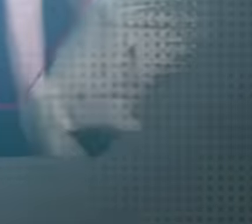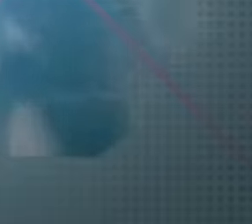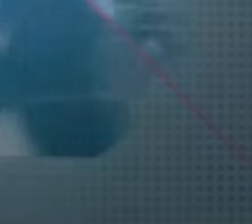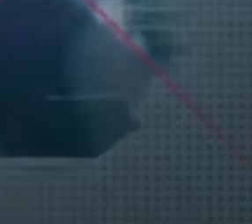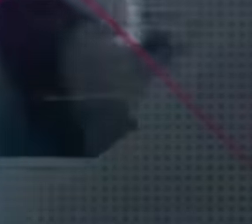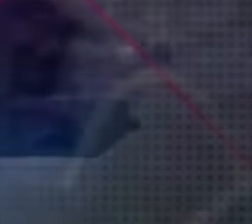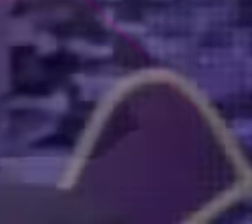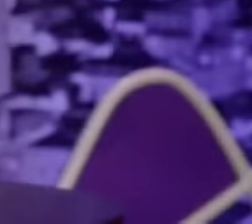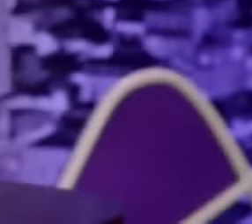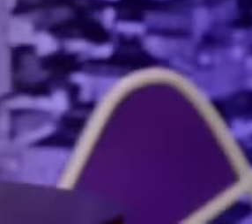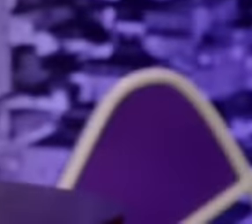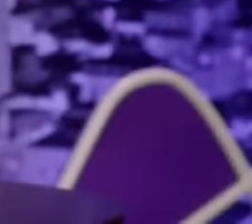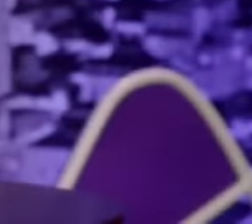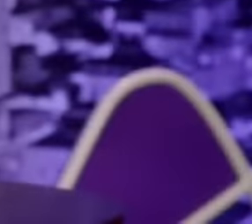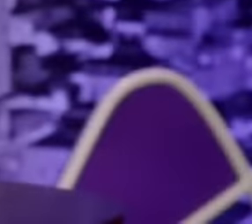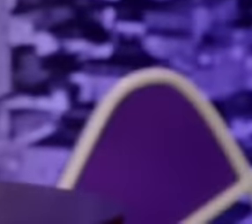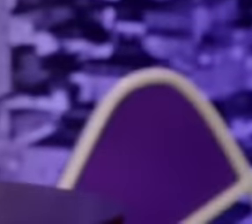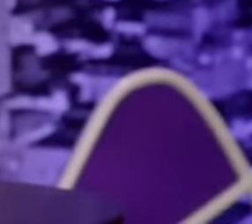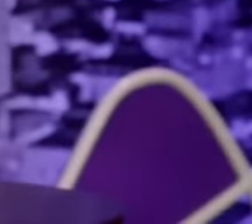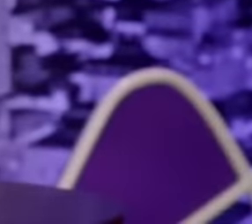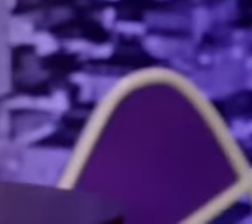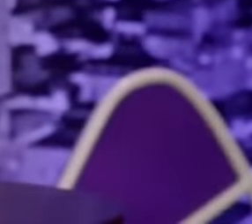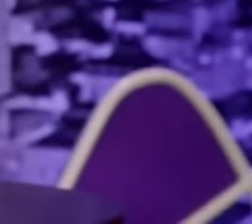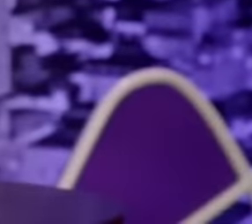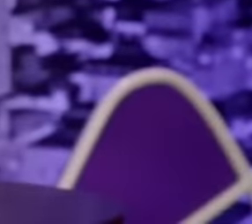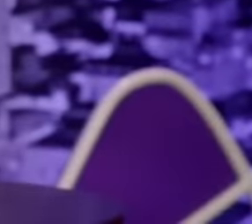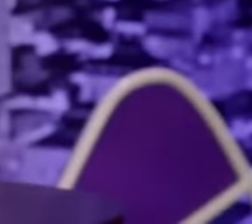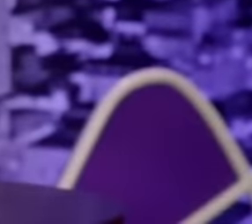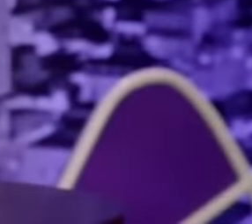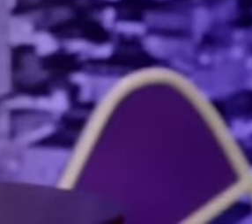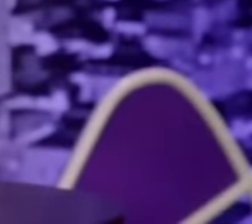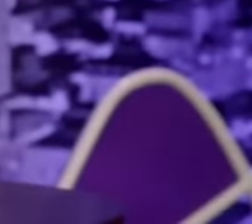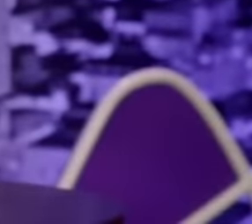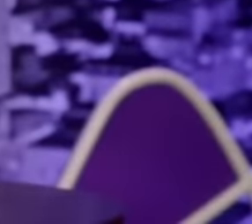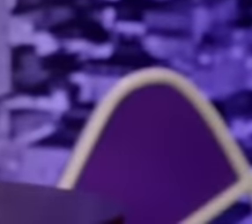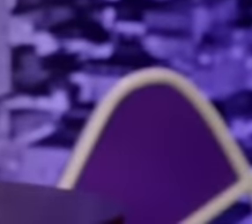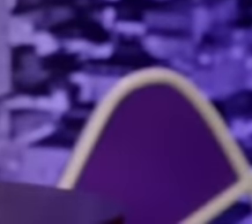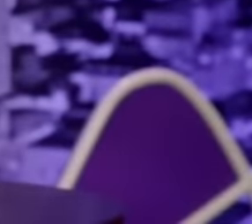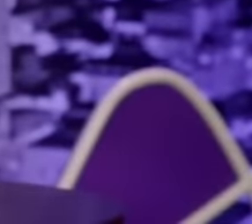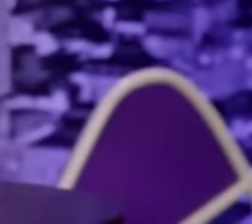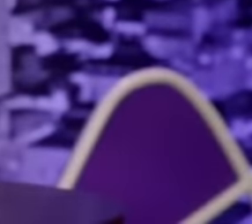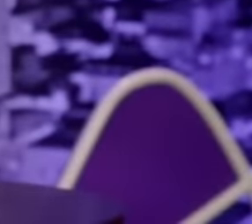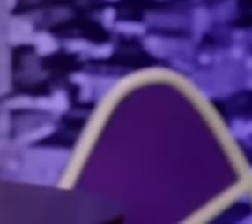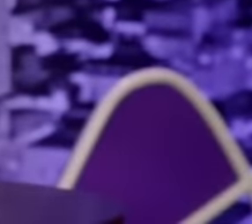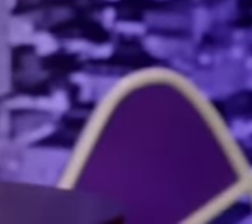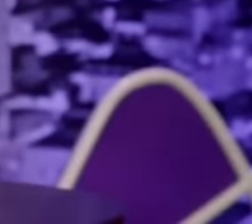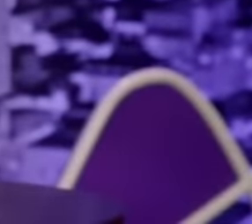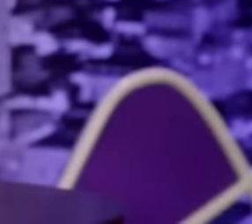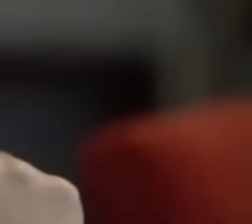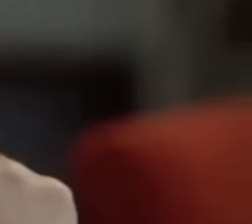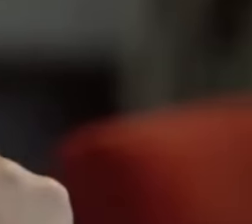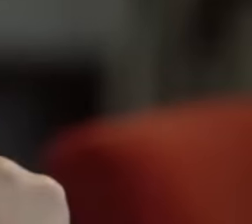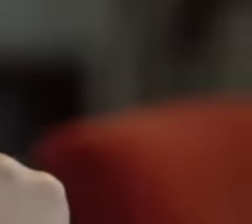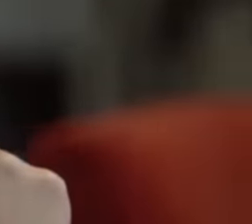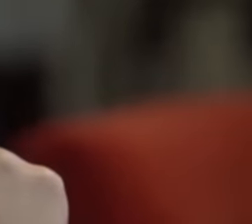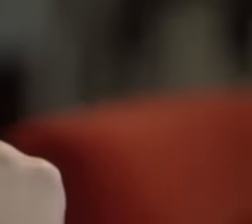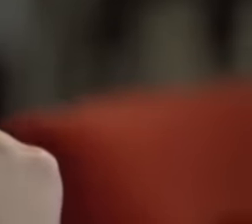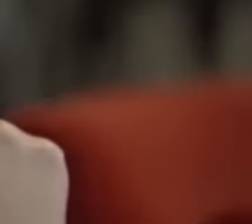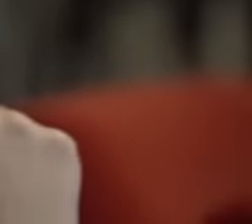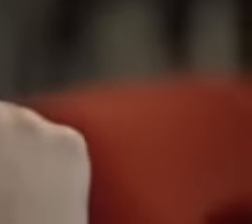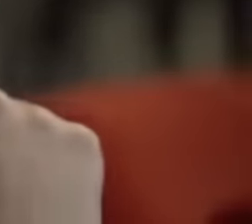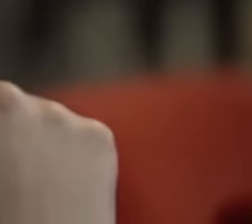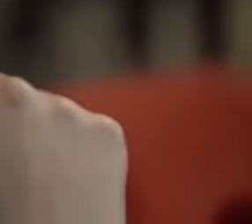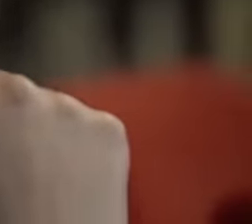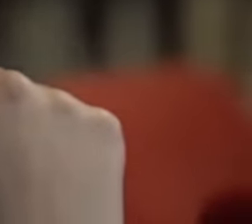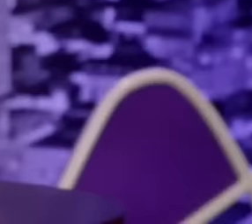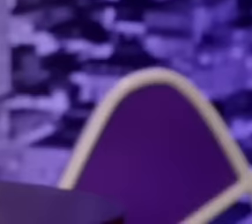da veracidade a presunção de confiança permeia quase toda a nossa vida imagine se as